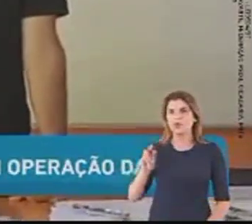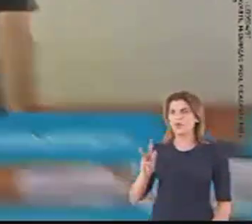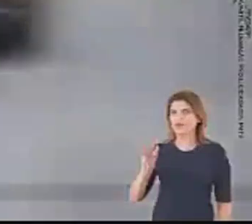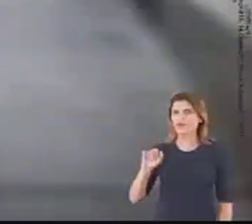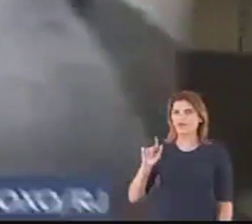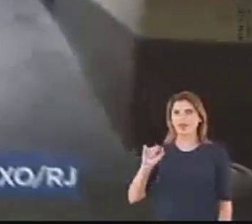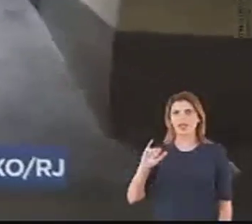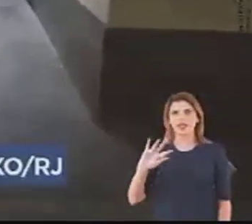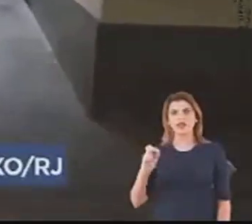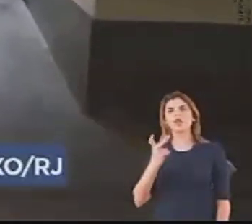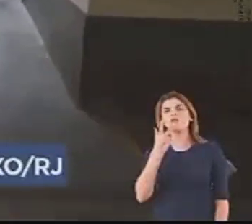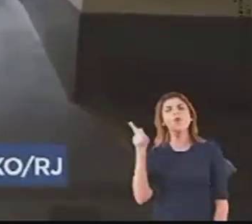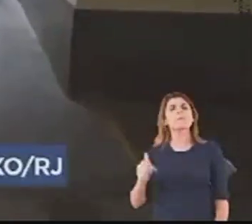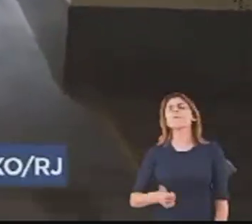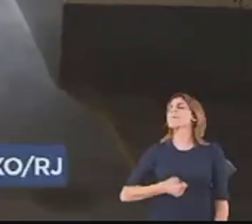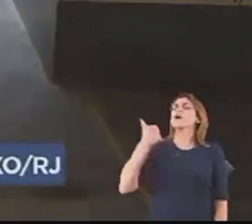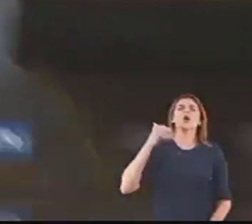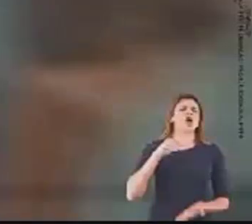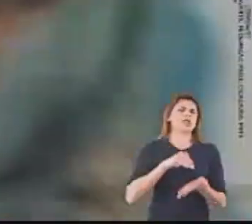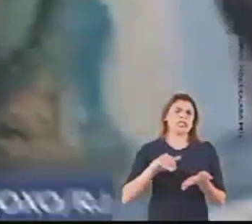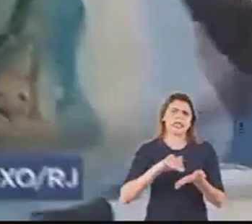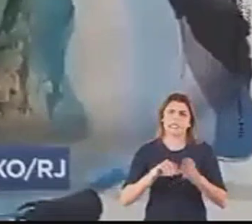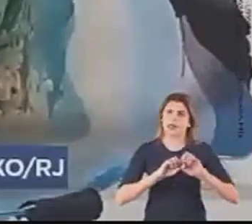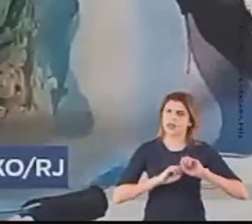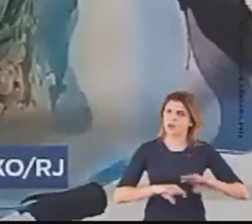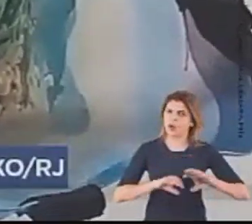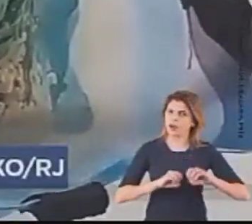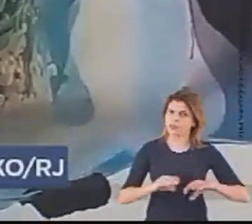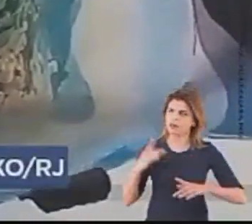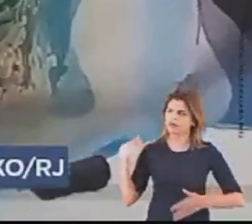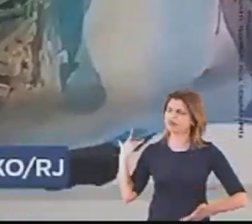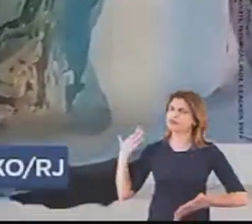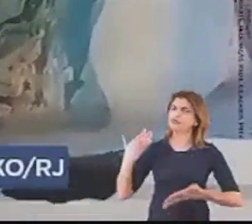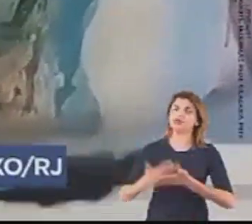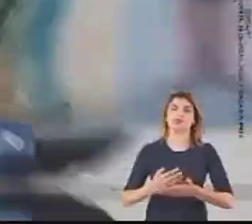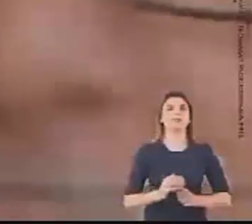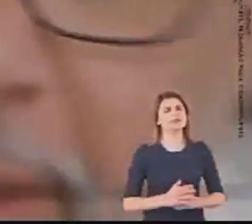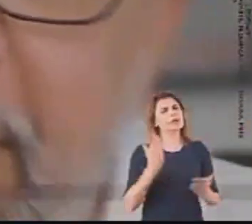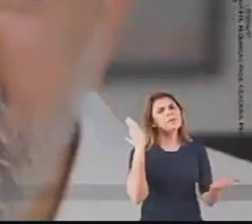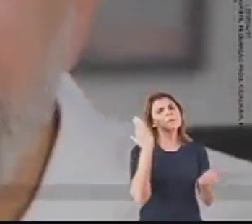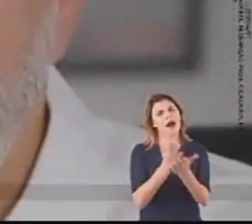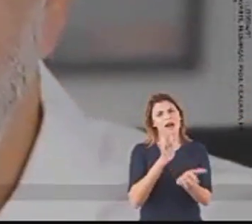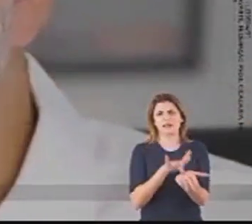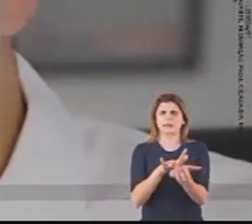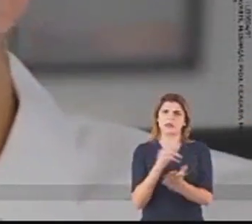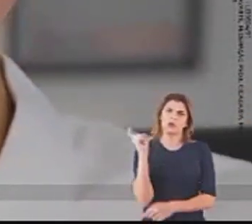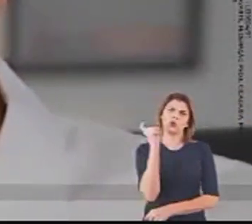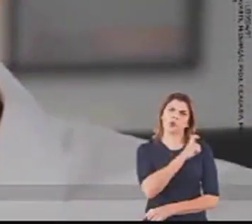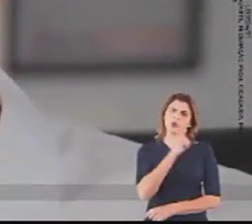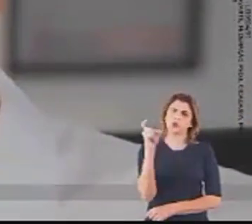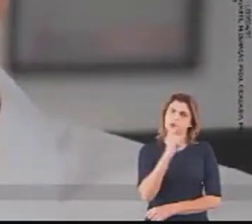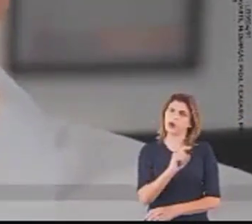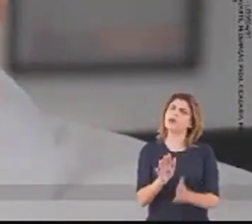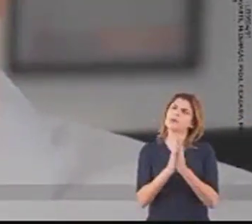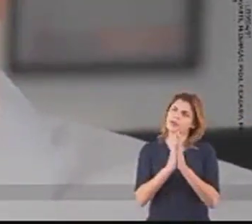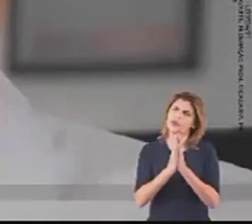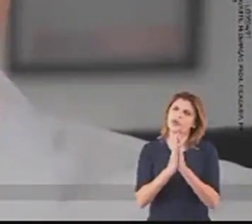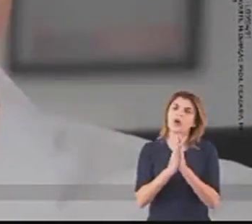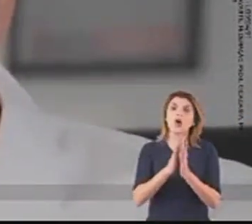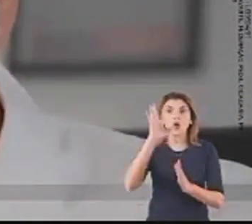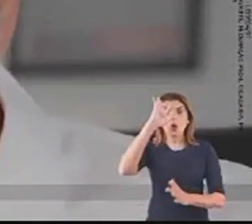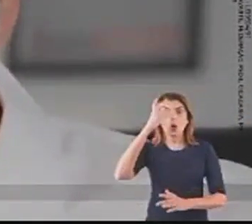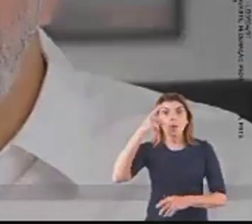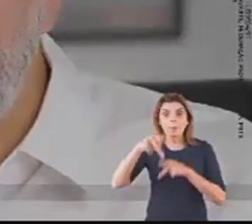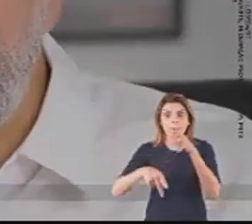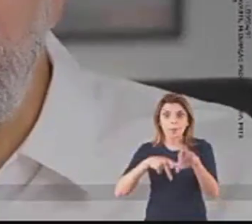referiu a Denis como o melhor secretário de educação de todos os tempos. parar de hipocrisia, vamos jogar na bola e deixar o povo